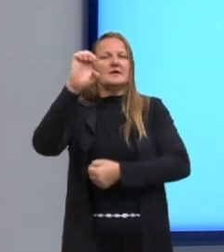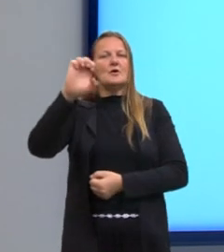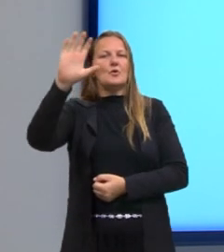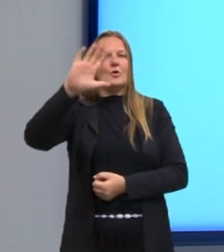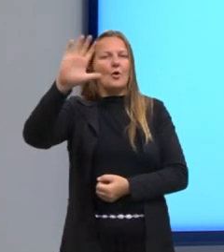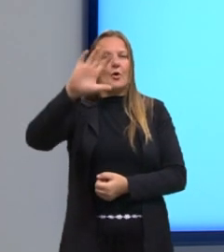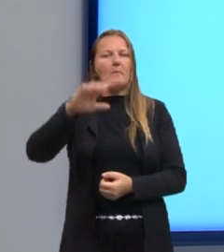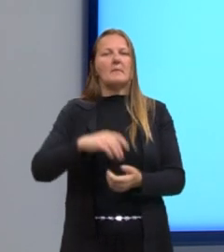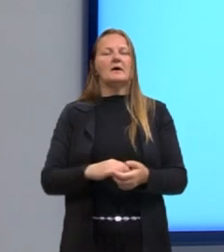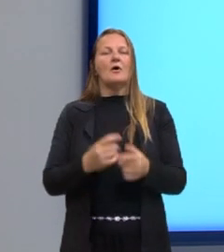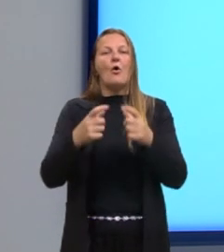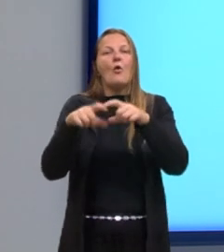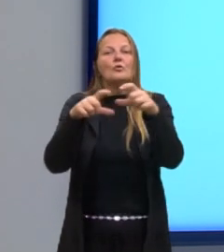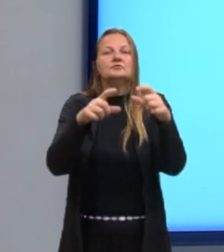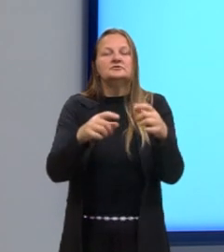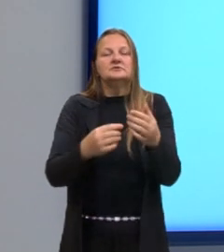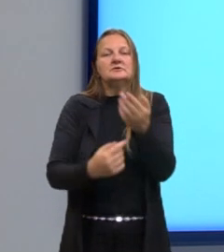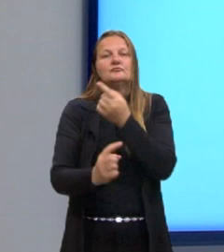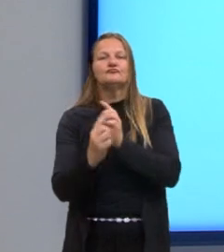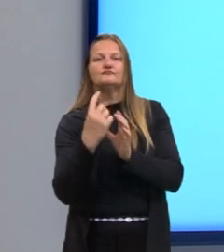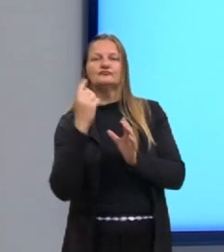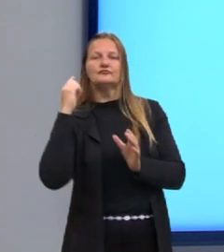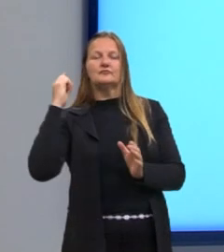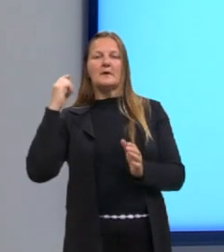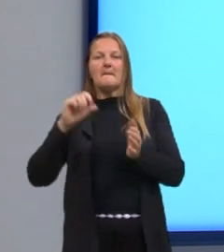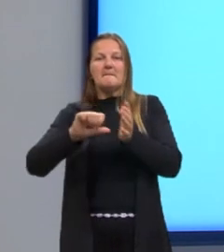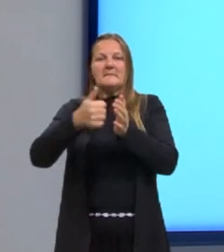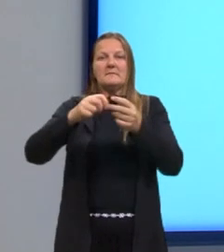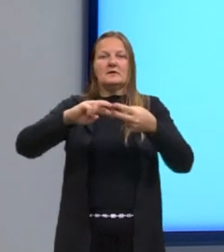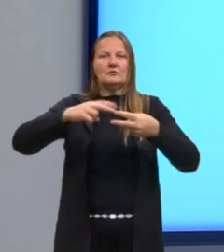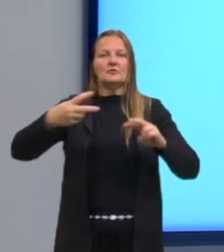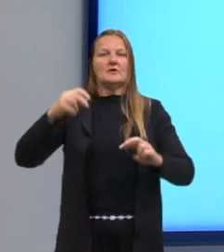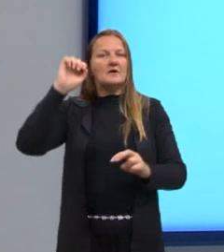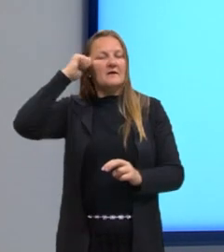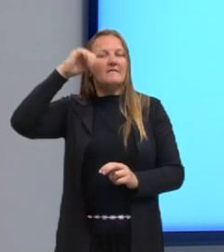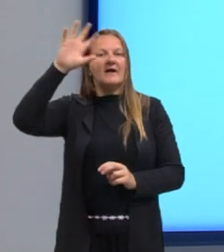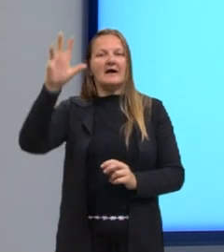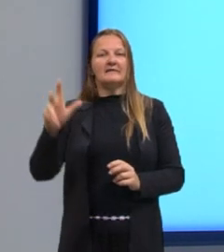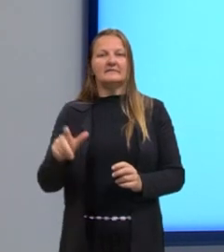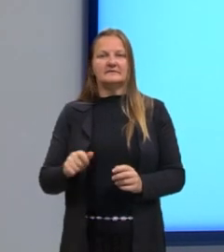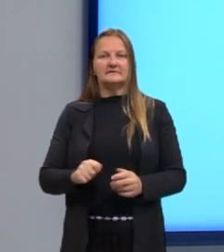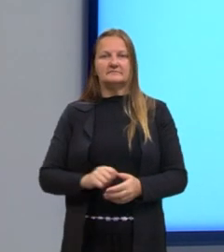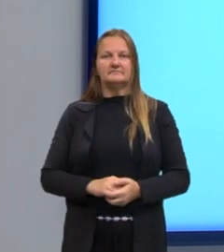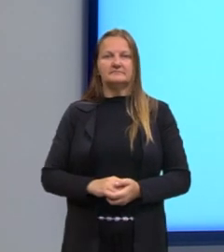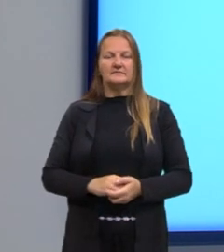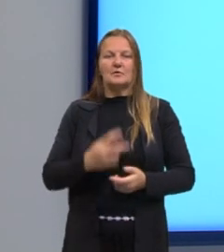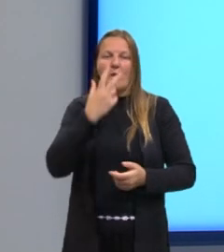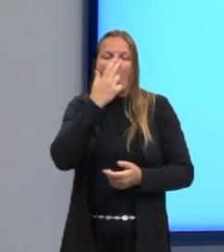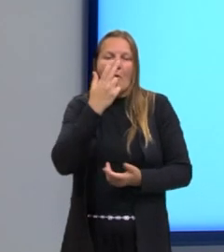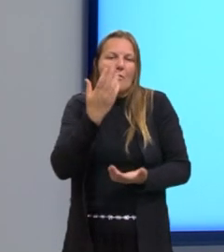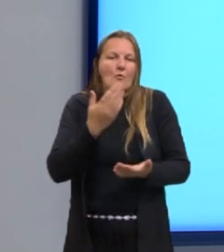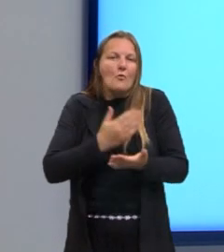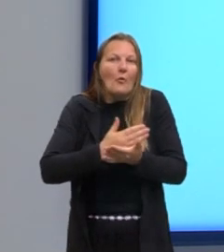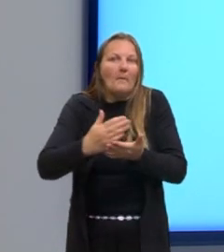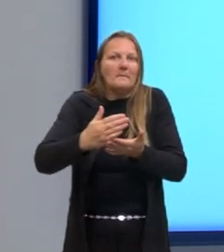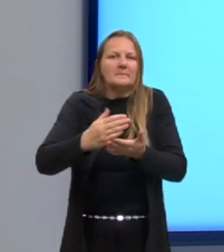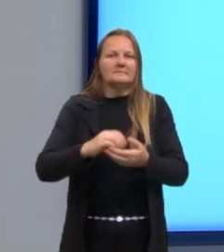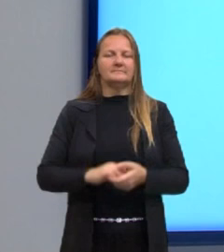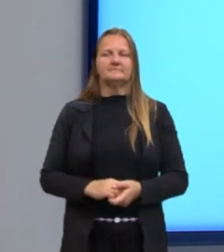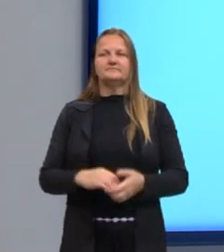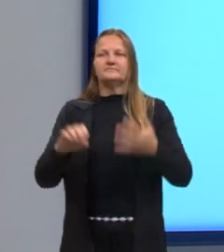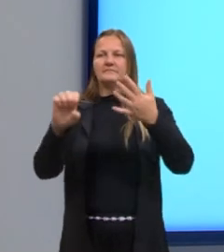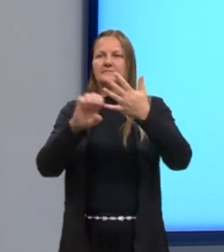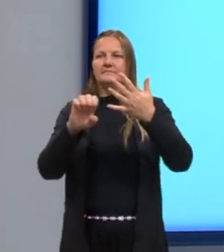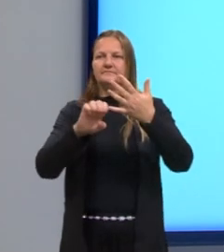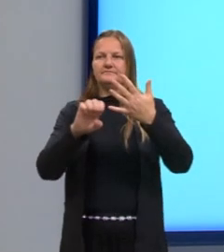de onde que for, né? Primeiro nós viemos do continente africano, nosso berço. E a letra E,